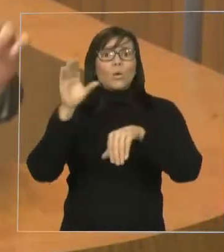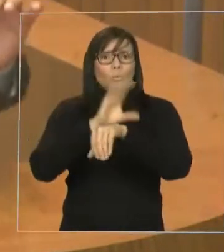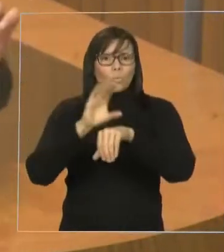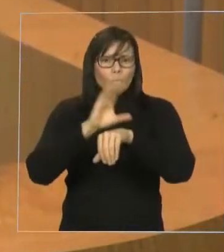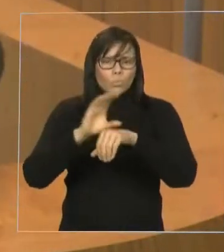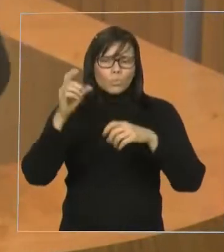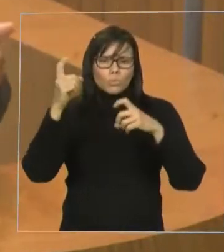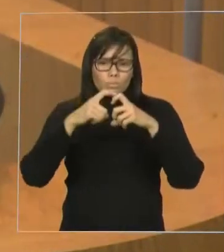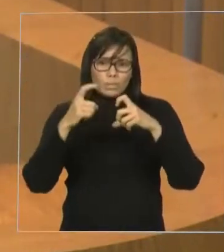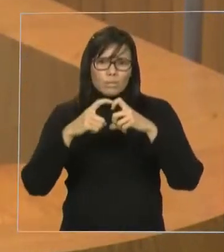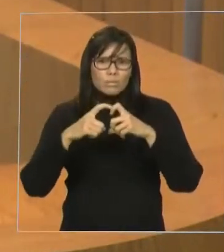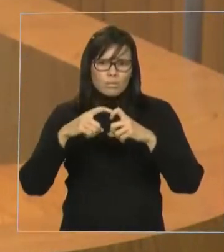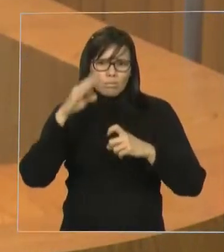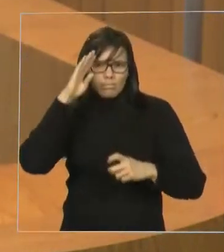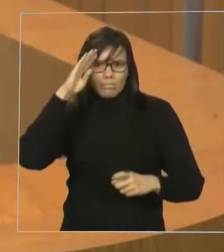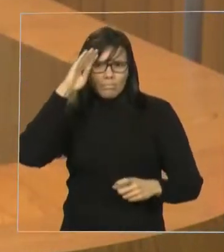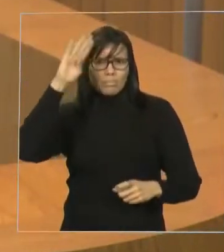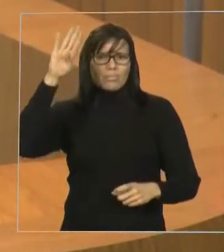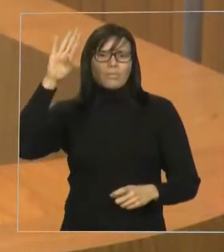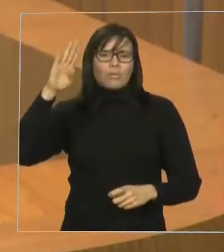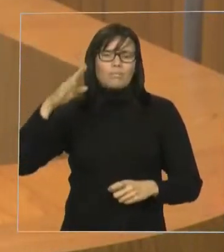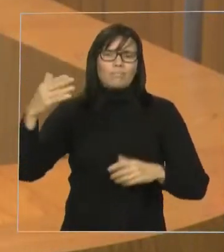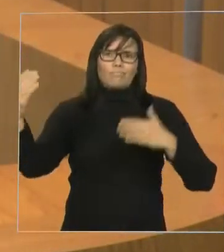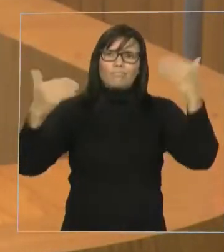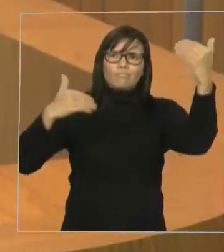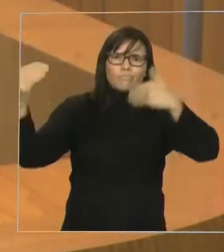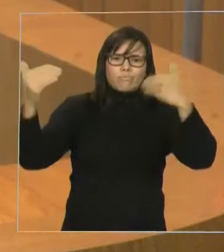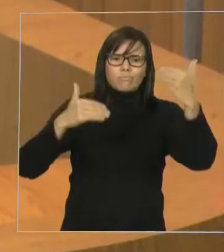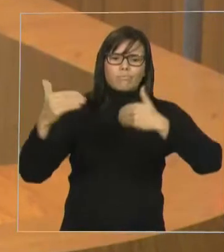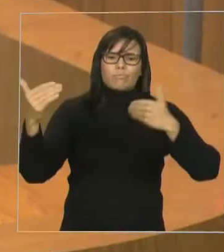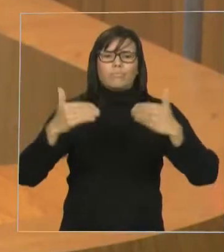vagas e não concluem o curso de medicina.